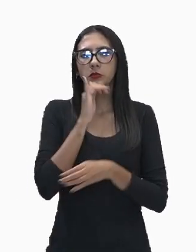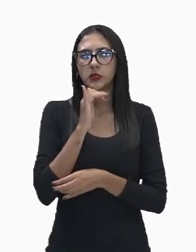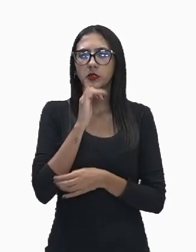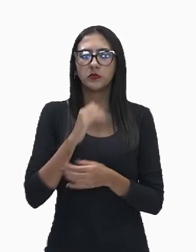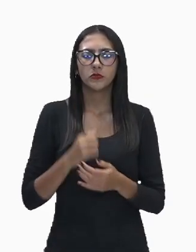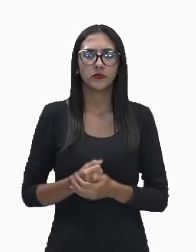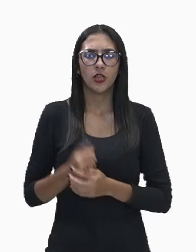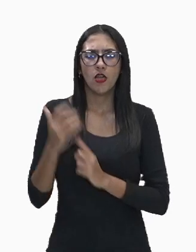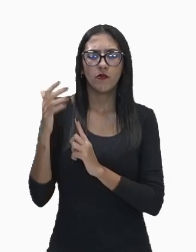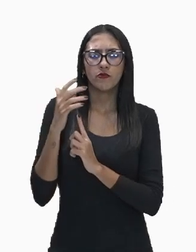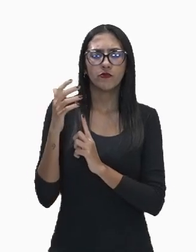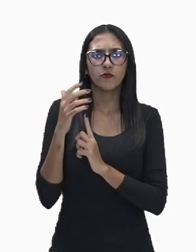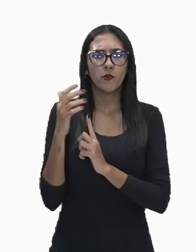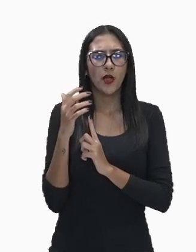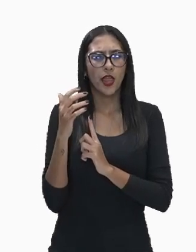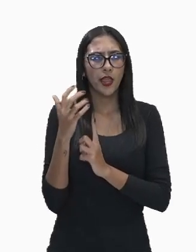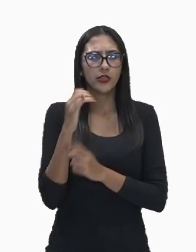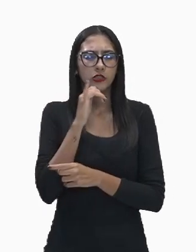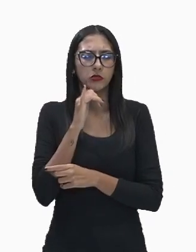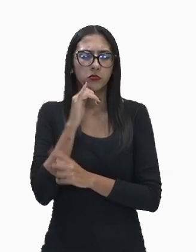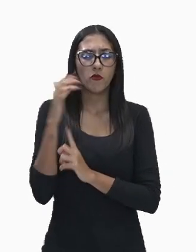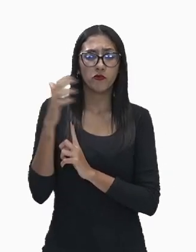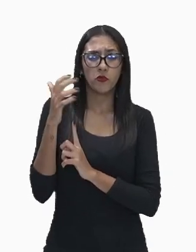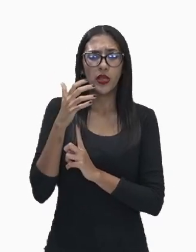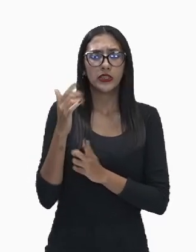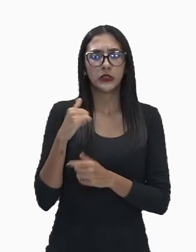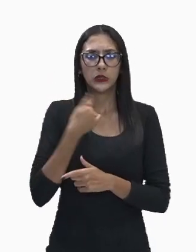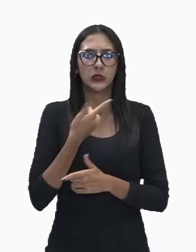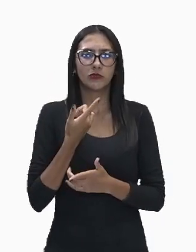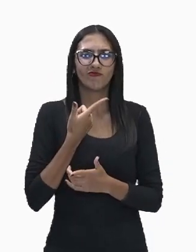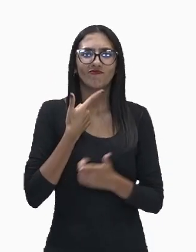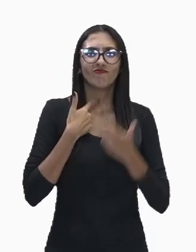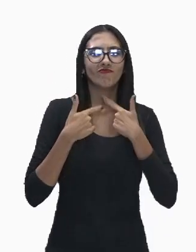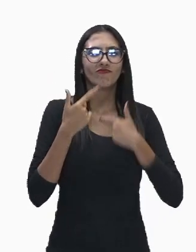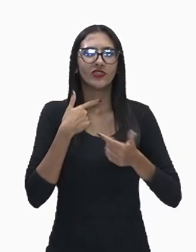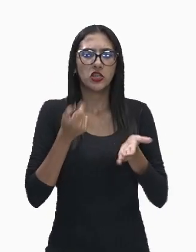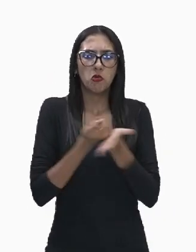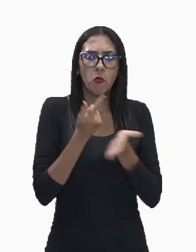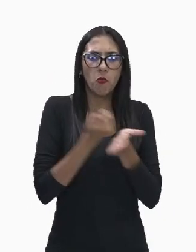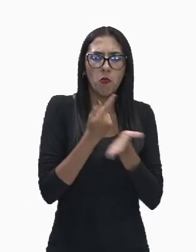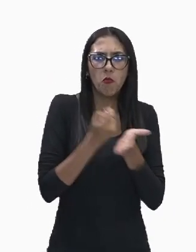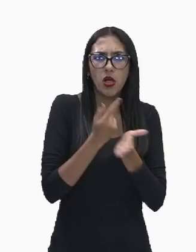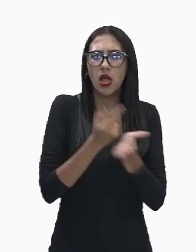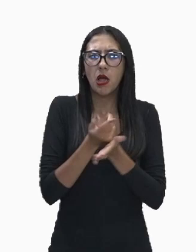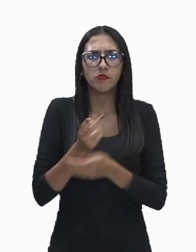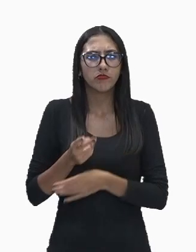por esse chamado estilo de vida moderno, também pela cultura do descarte,